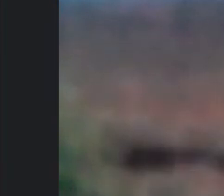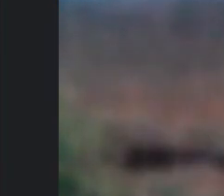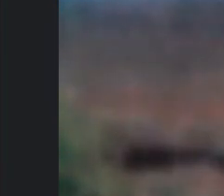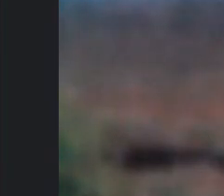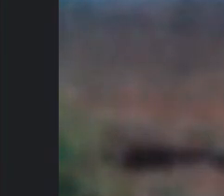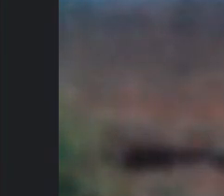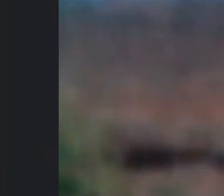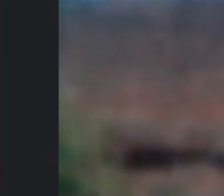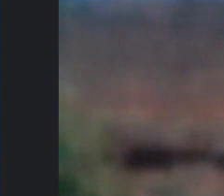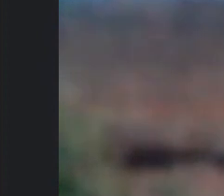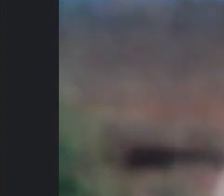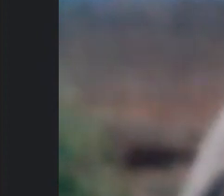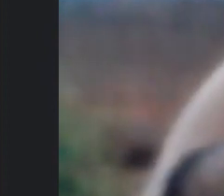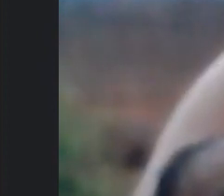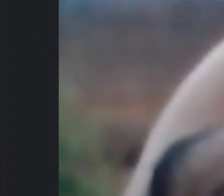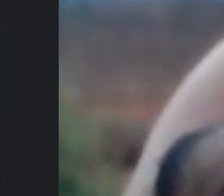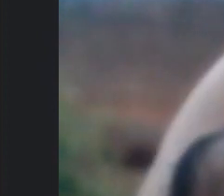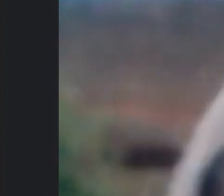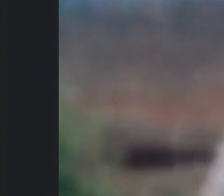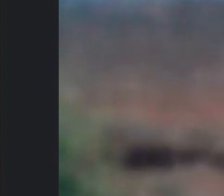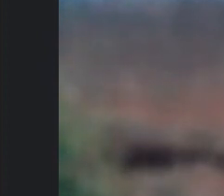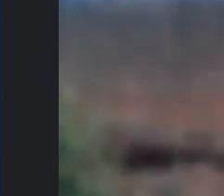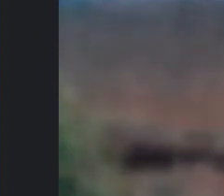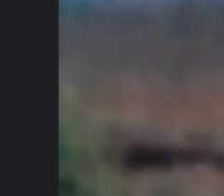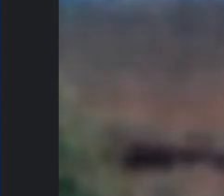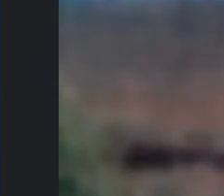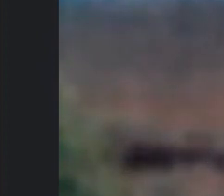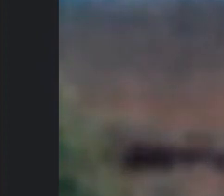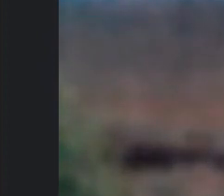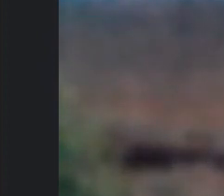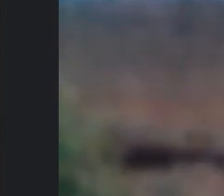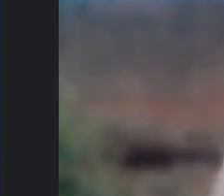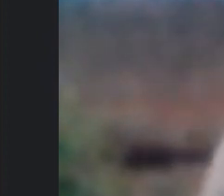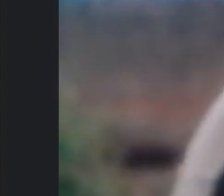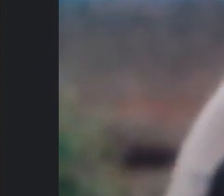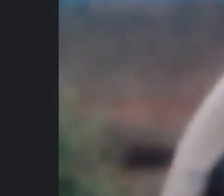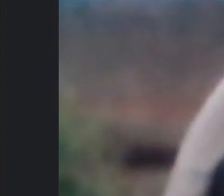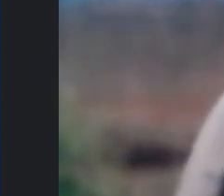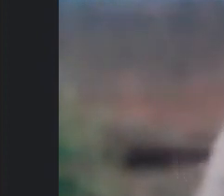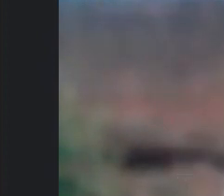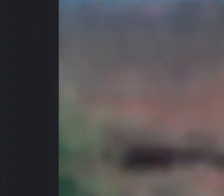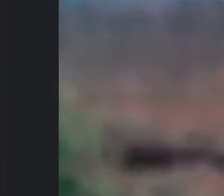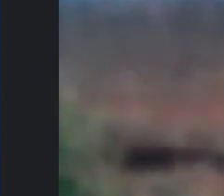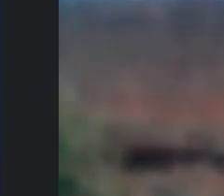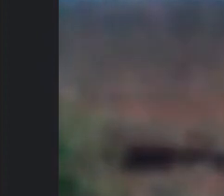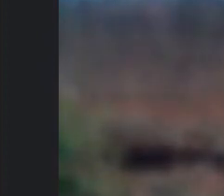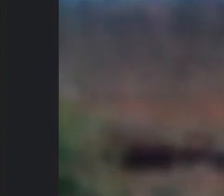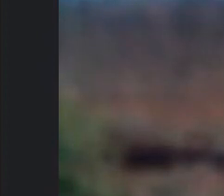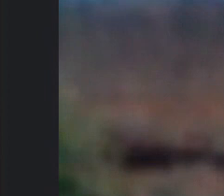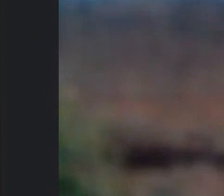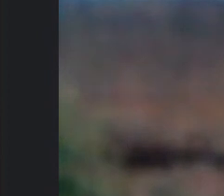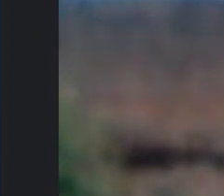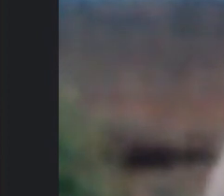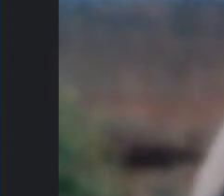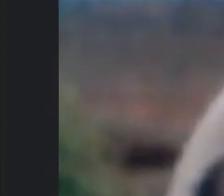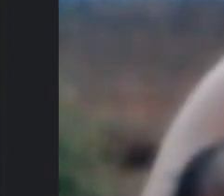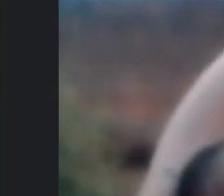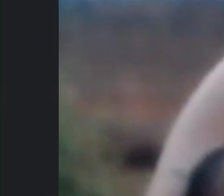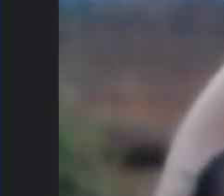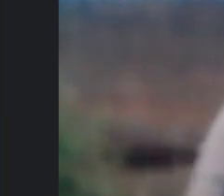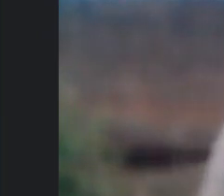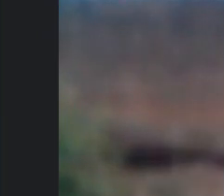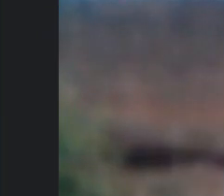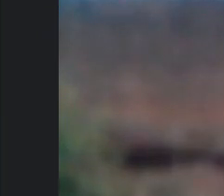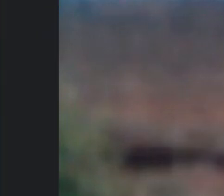que é muito óbvia óbvio também precisa ser dito né a gente está falando de mulheres indígenas que foram violentadas né de famílias que são frutos de